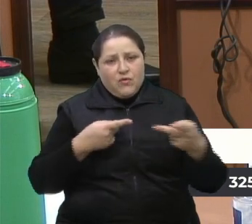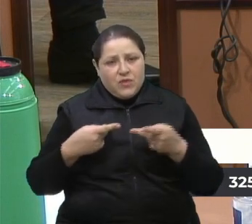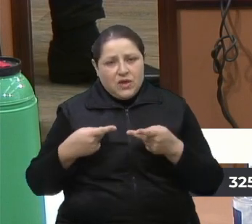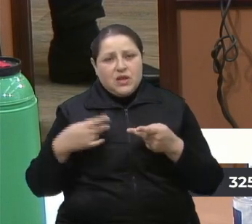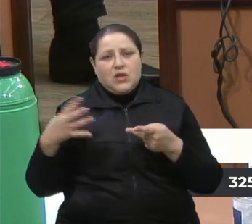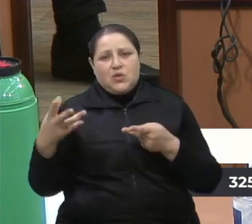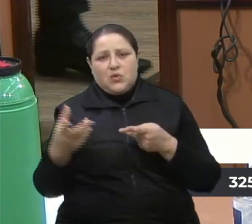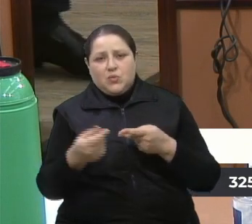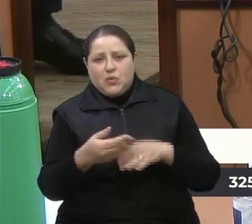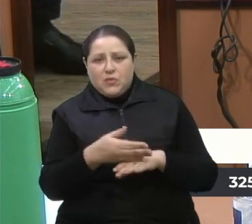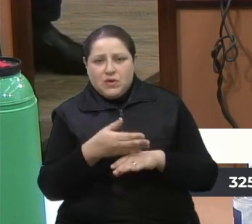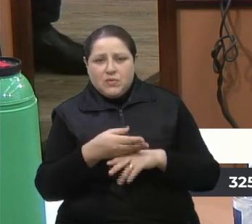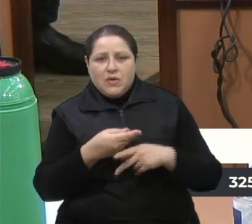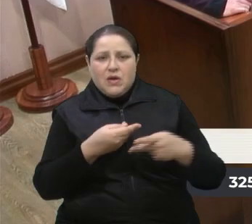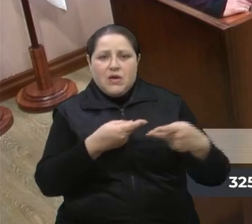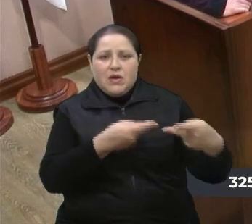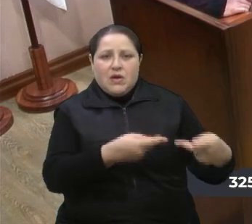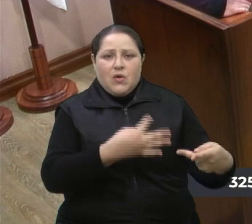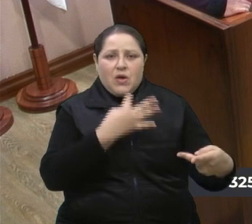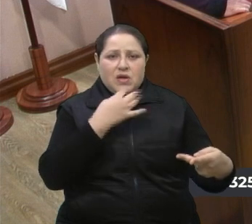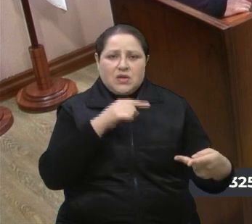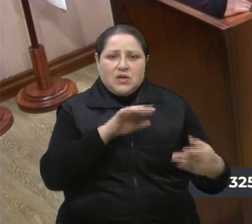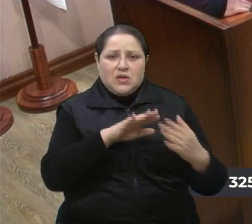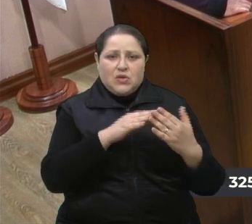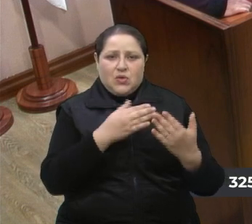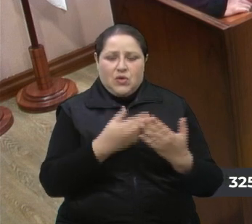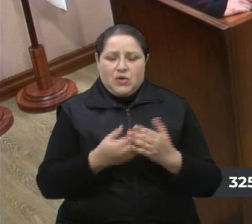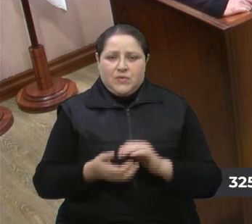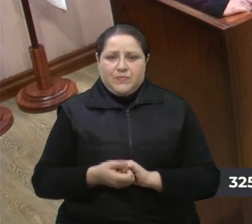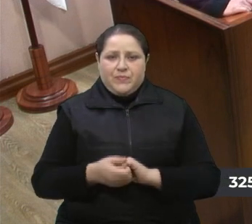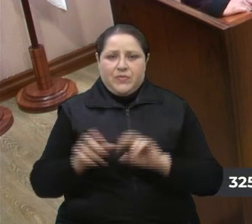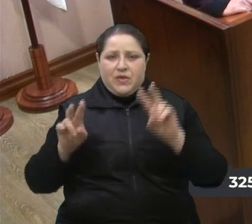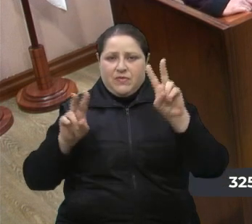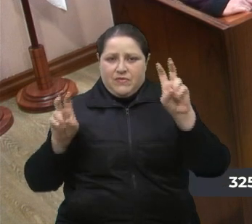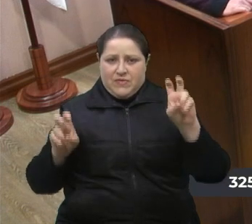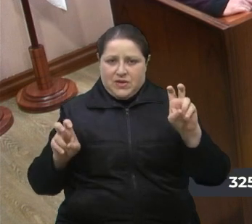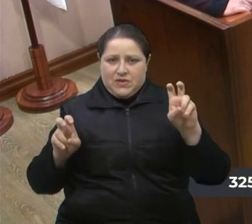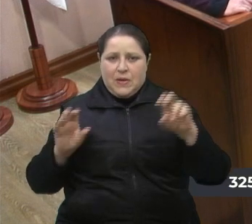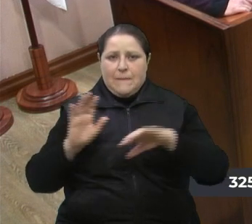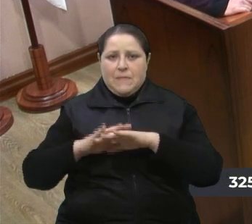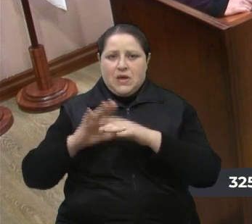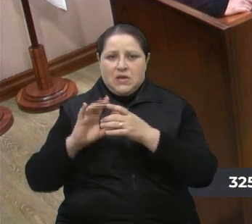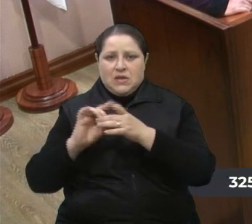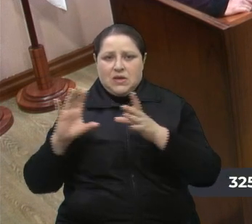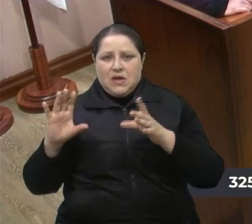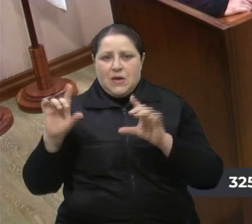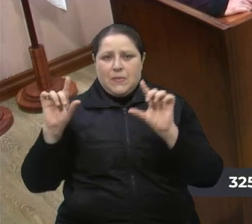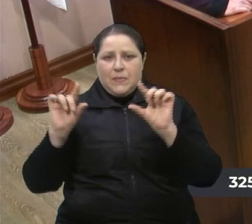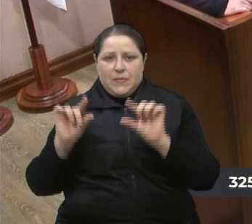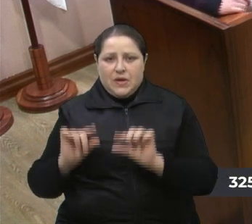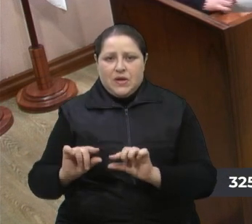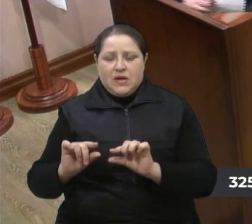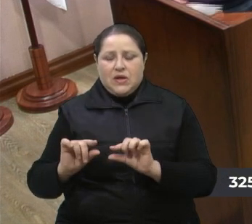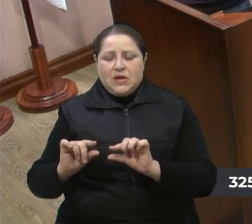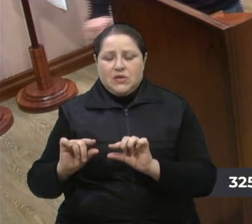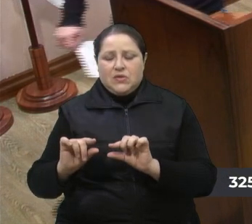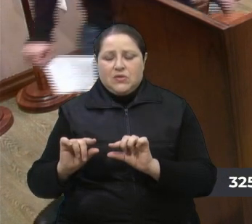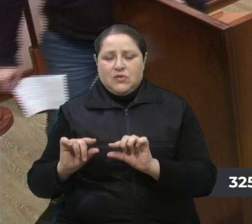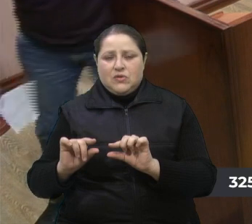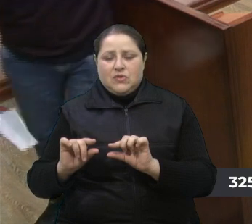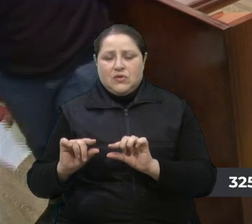o que é uma escola dessas. Senhor presidente, só para encerrar uma frase, é mais democracia, menos proselitismo político. Obrigado.